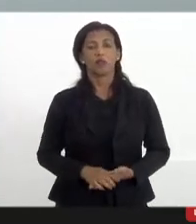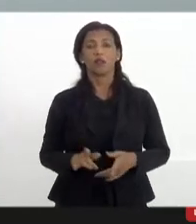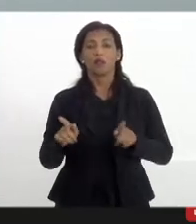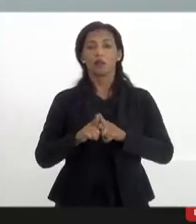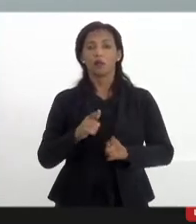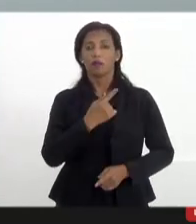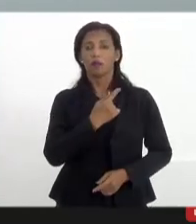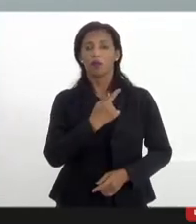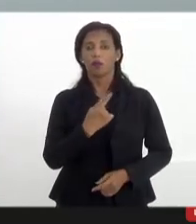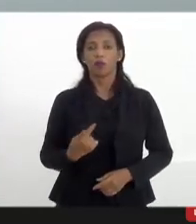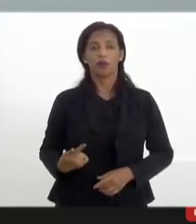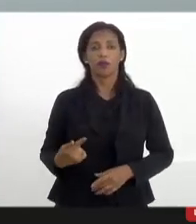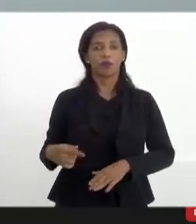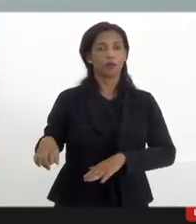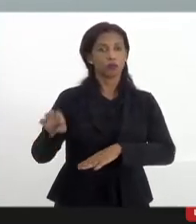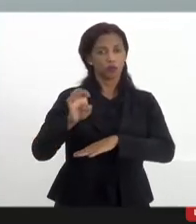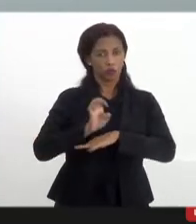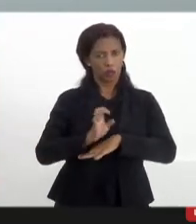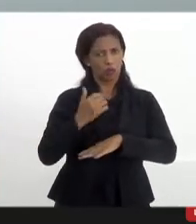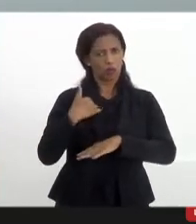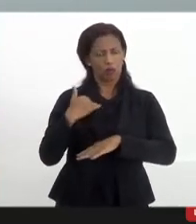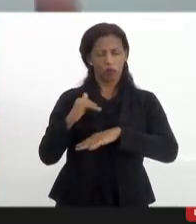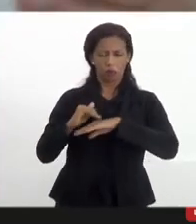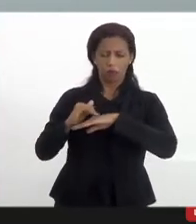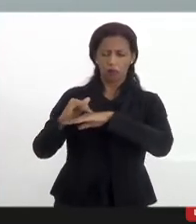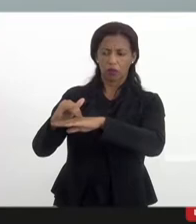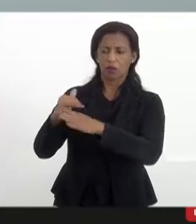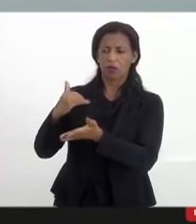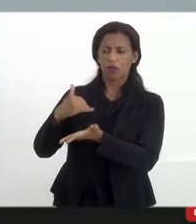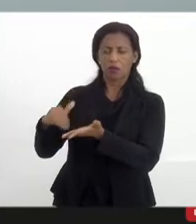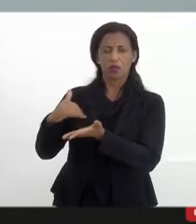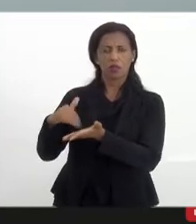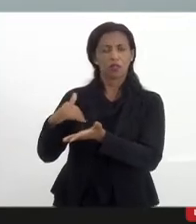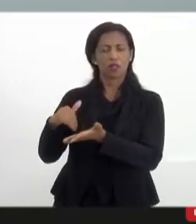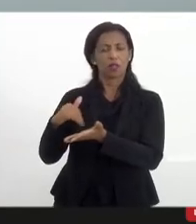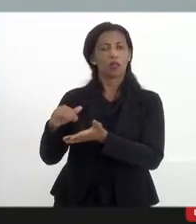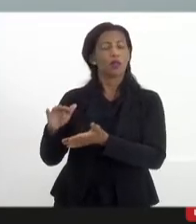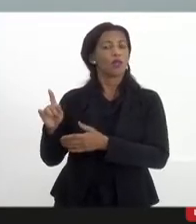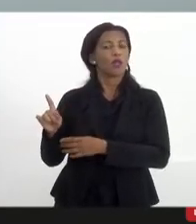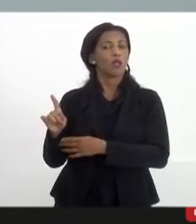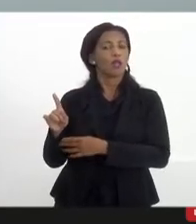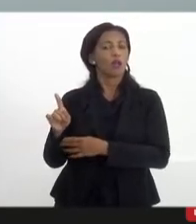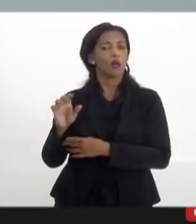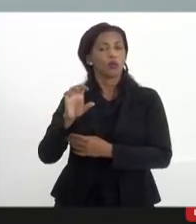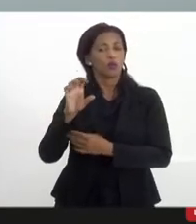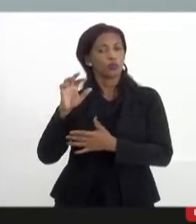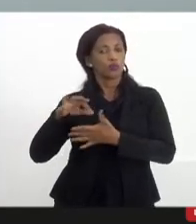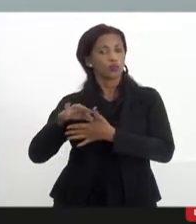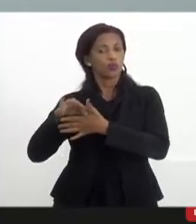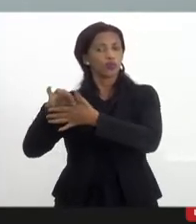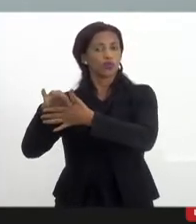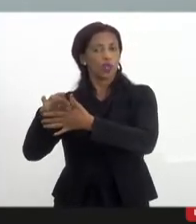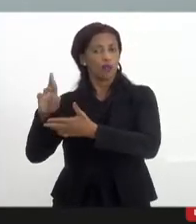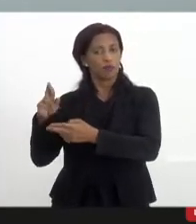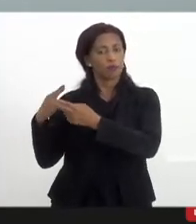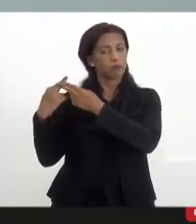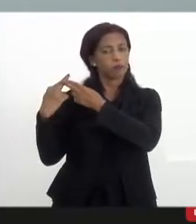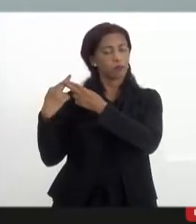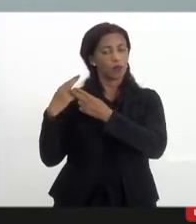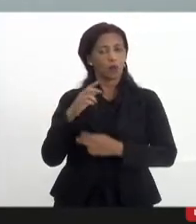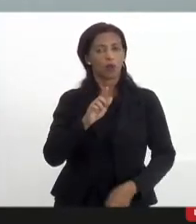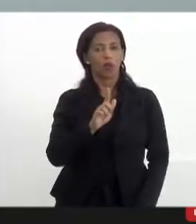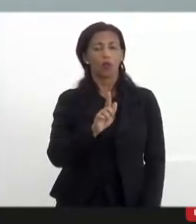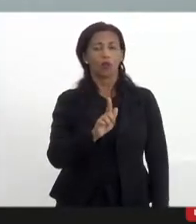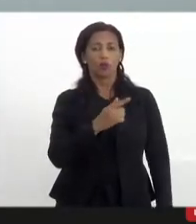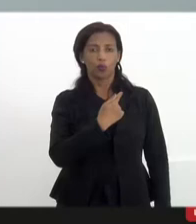do estado. Eu, pessoalmente, me comuniquei com o secretário, que é o chefe de gabinete do governador, Rodrigo Abel. Enviei também o